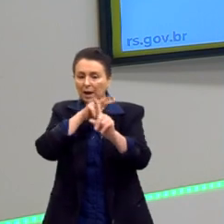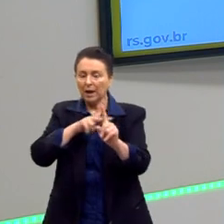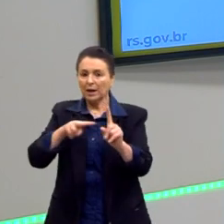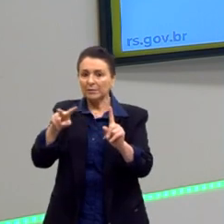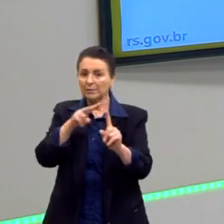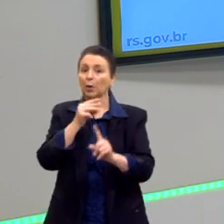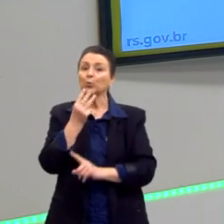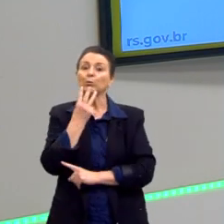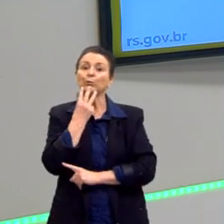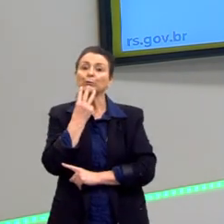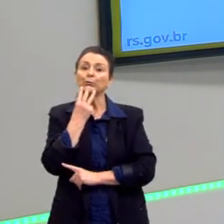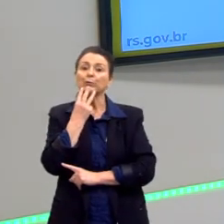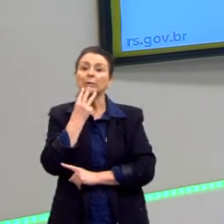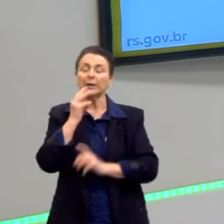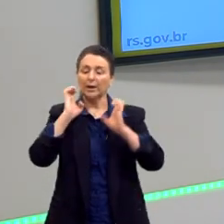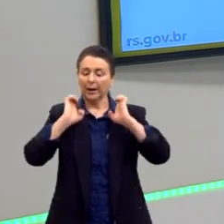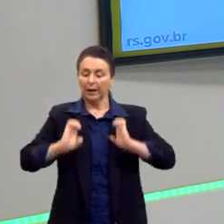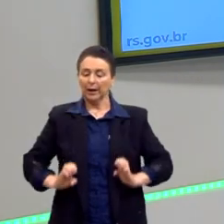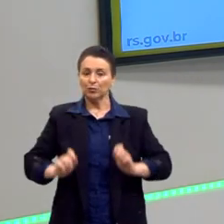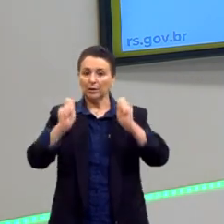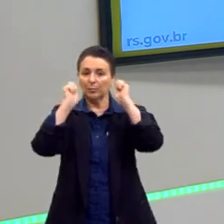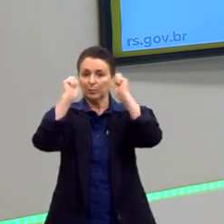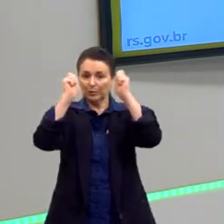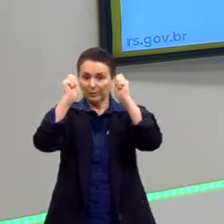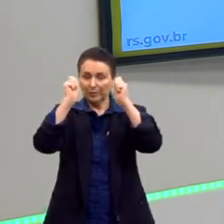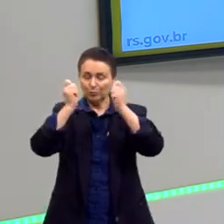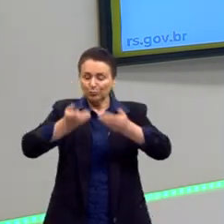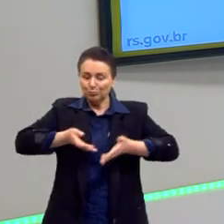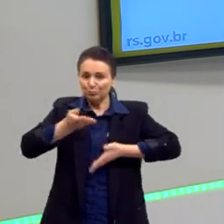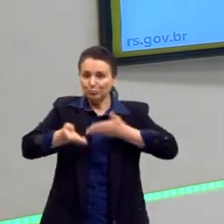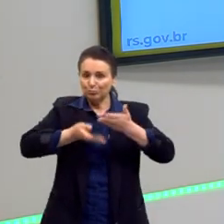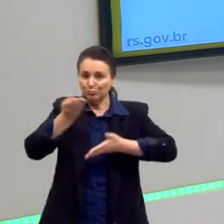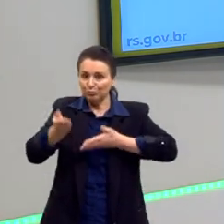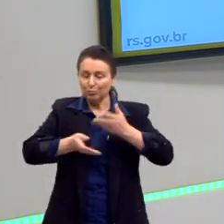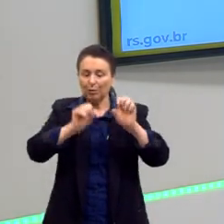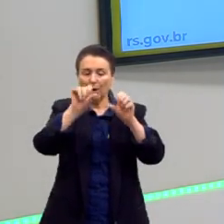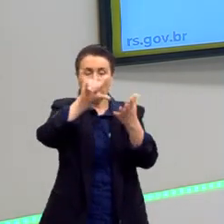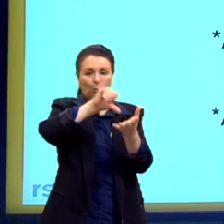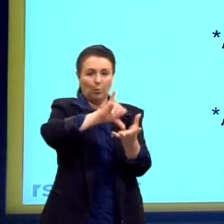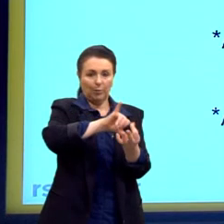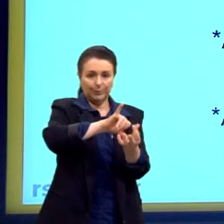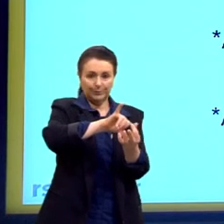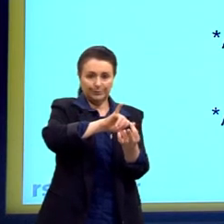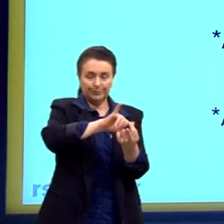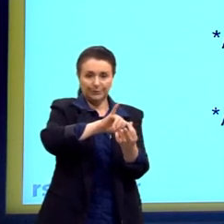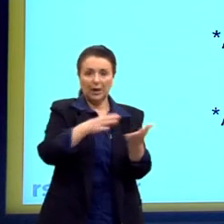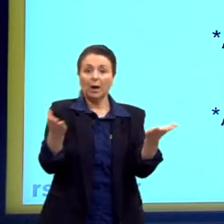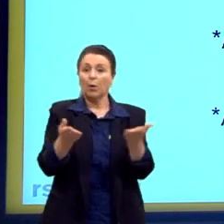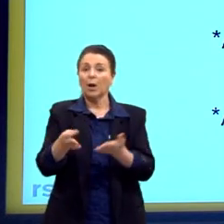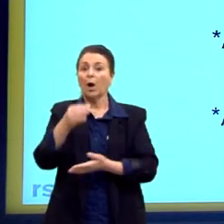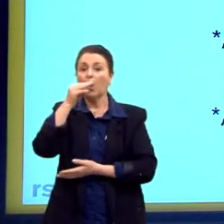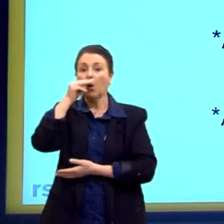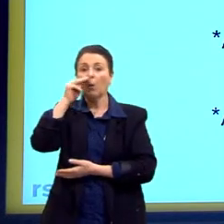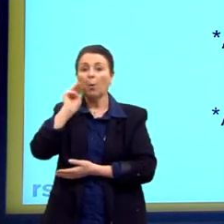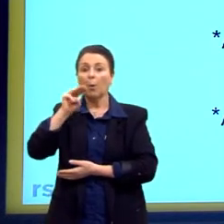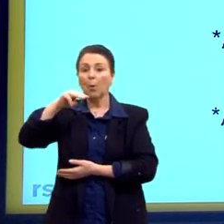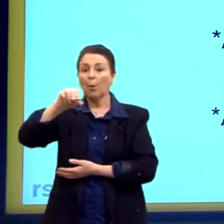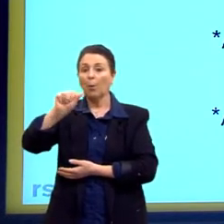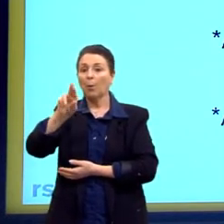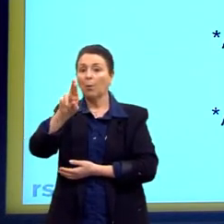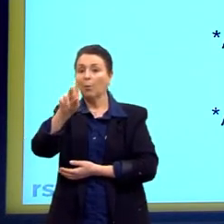Max Weber. A ética protestante deu esse impulso ao sistema capitalista. Já o Karl Marx, vem um pouquinho mais depois,